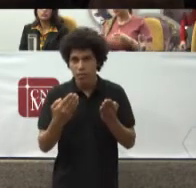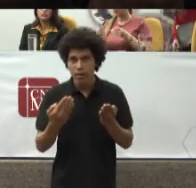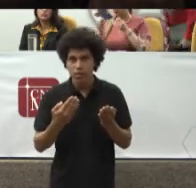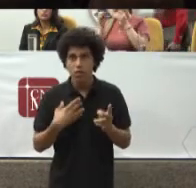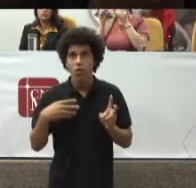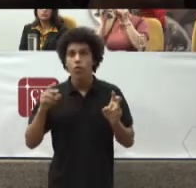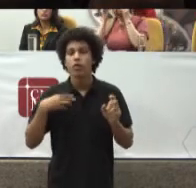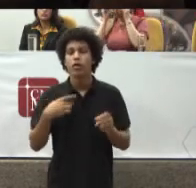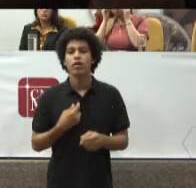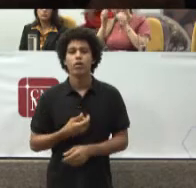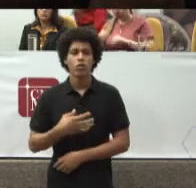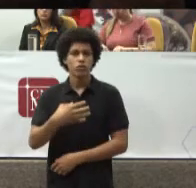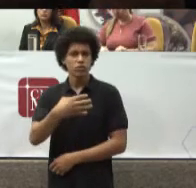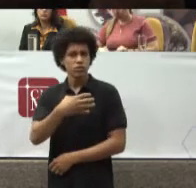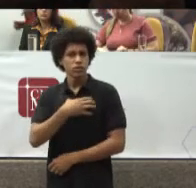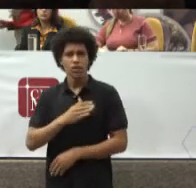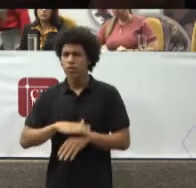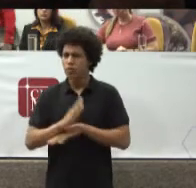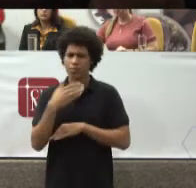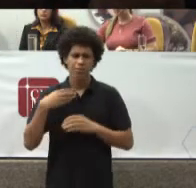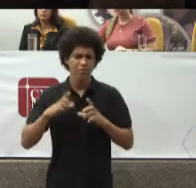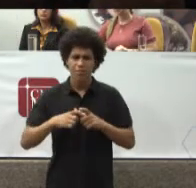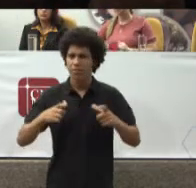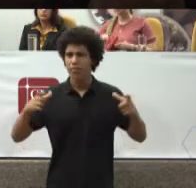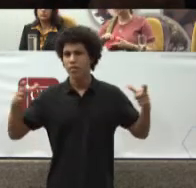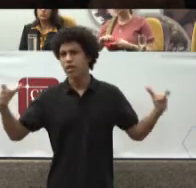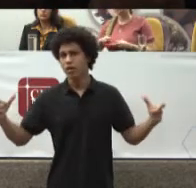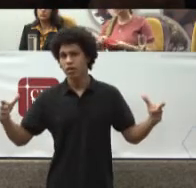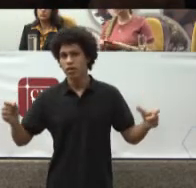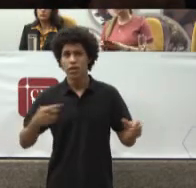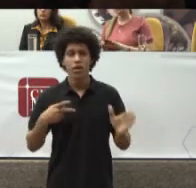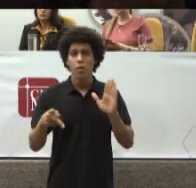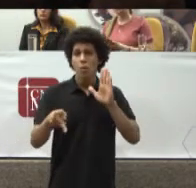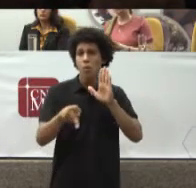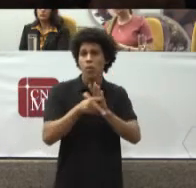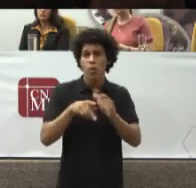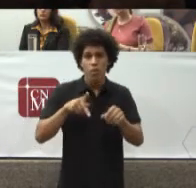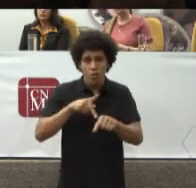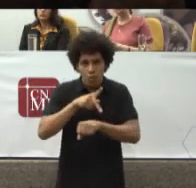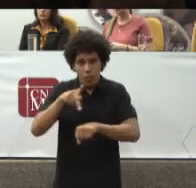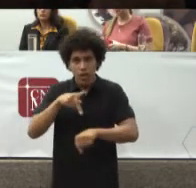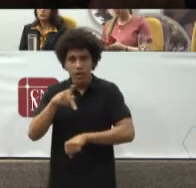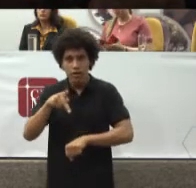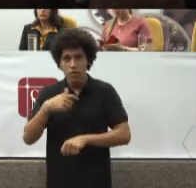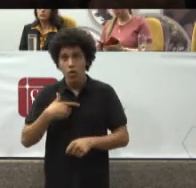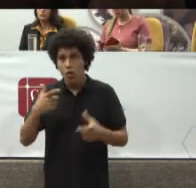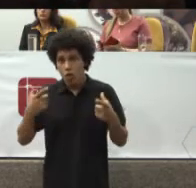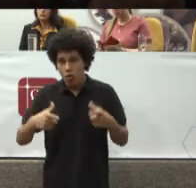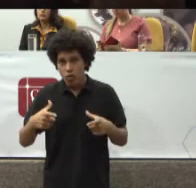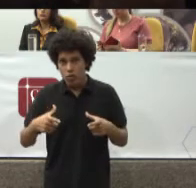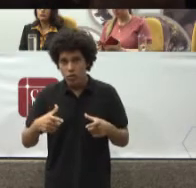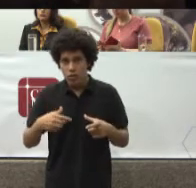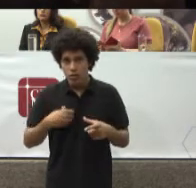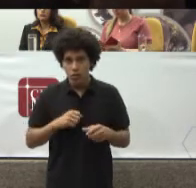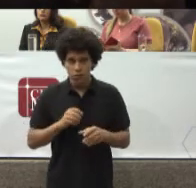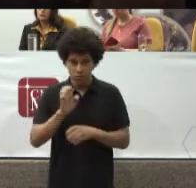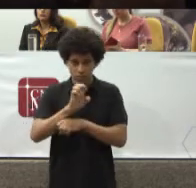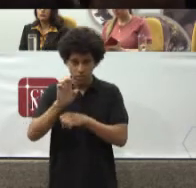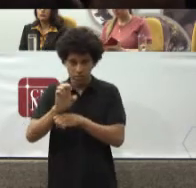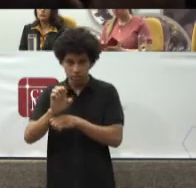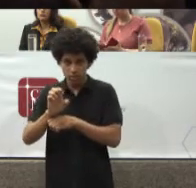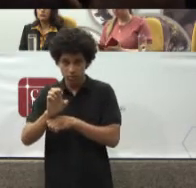Ele é De um país Onde o Estado Democrático De direito Estabelecido